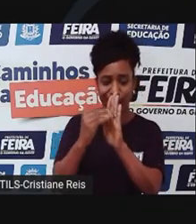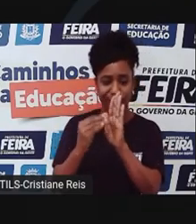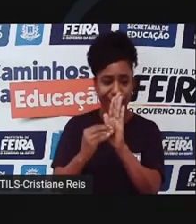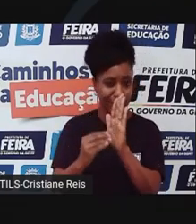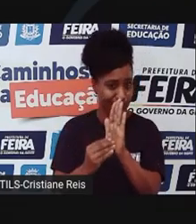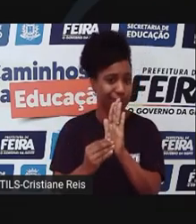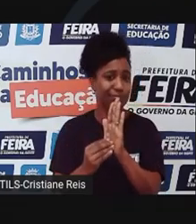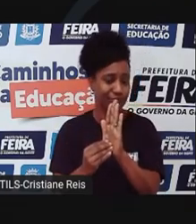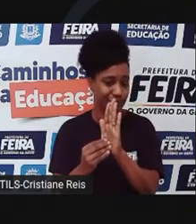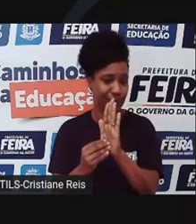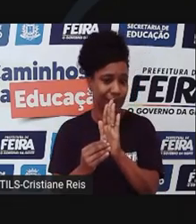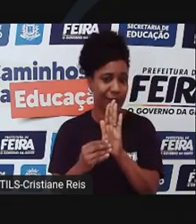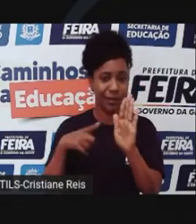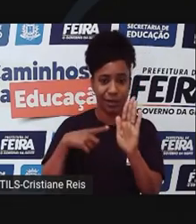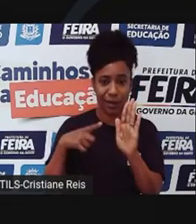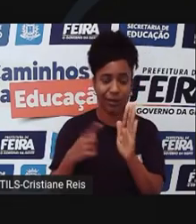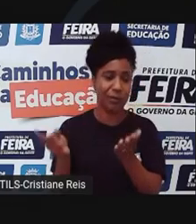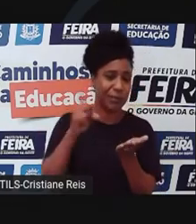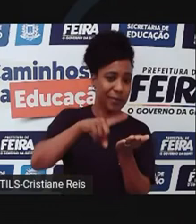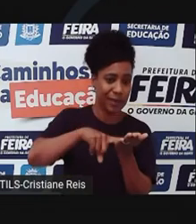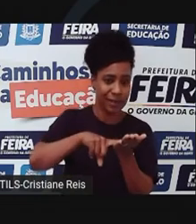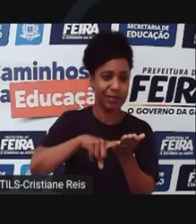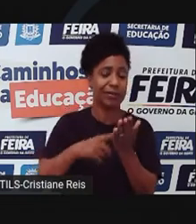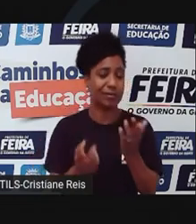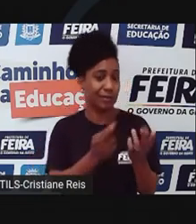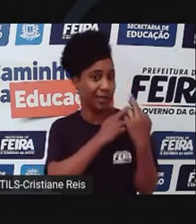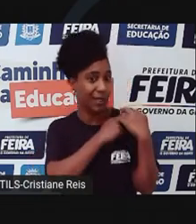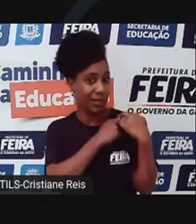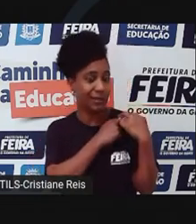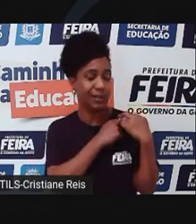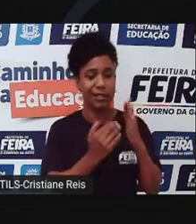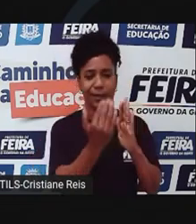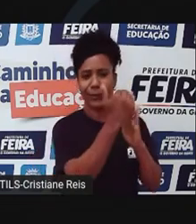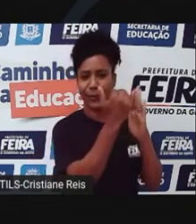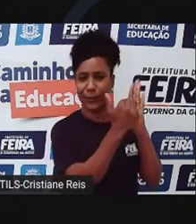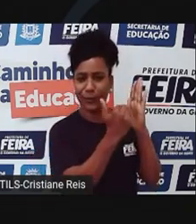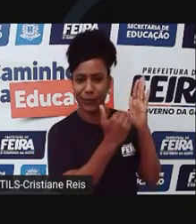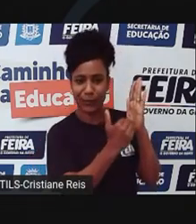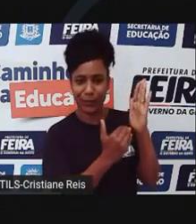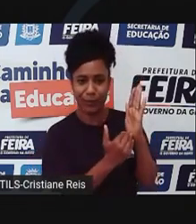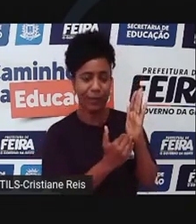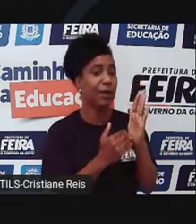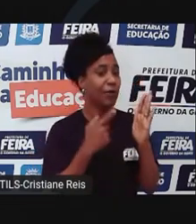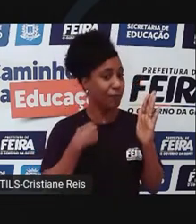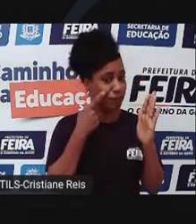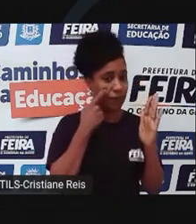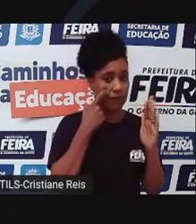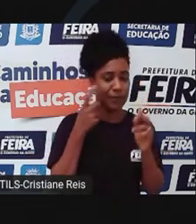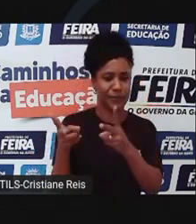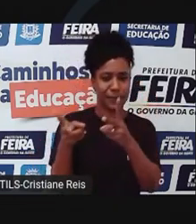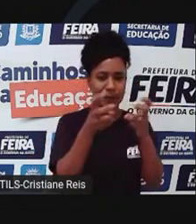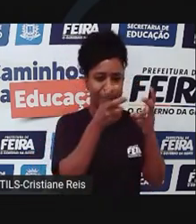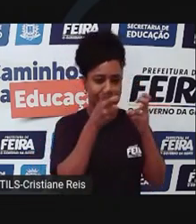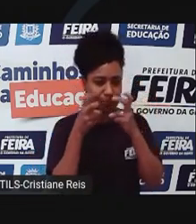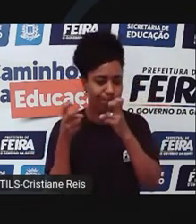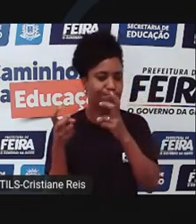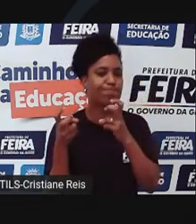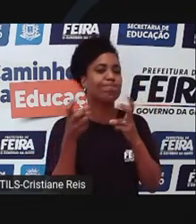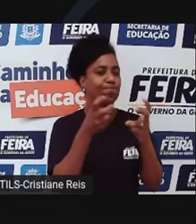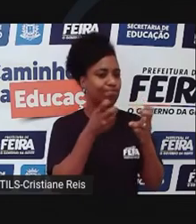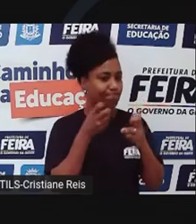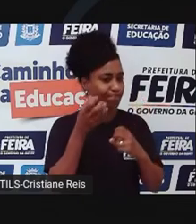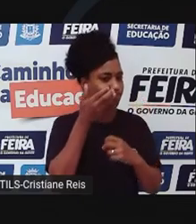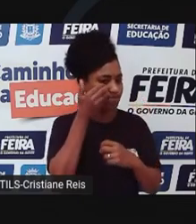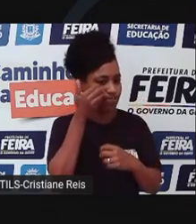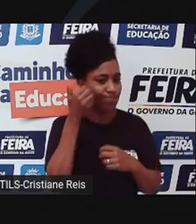consistência, que tem um comprometimento com a audiência, que tem uma pauta definida, que tem um olhar apurado, que tem ângulo. Tem